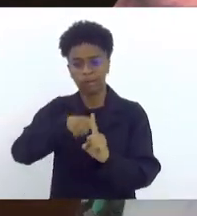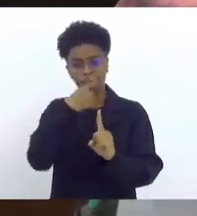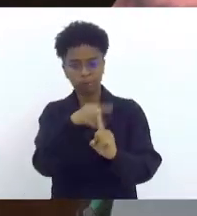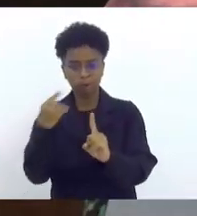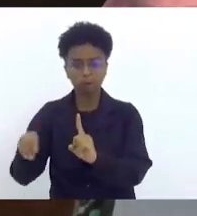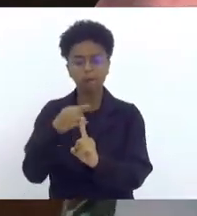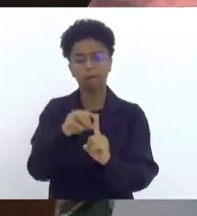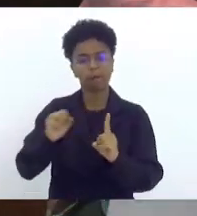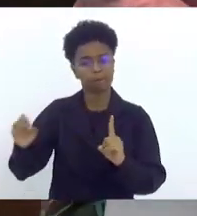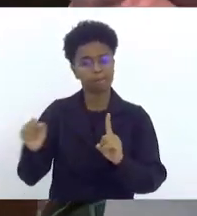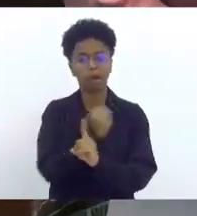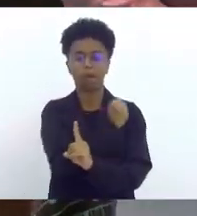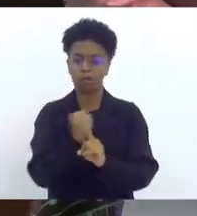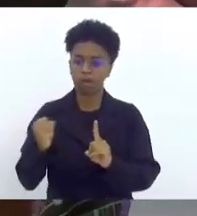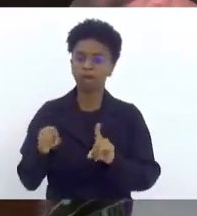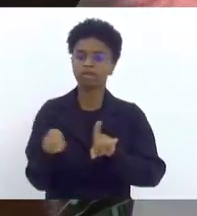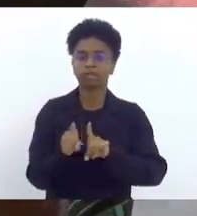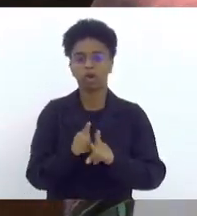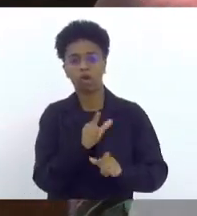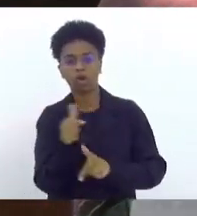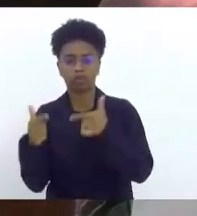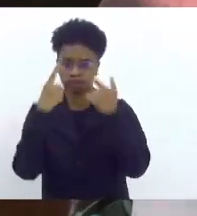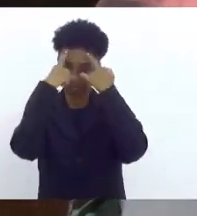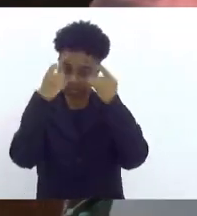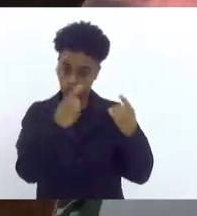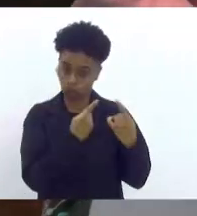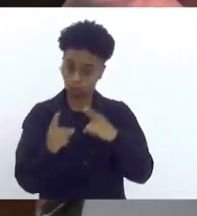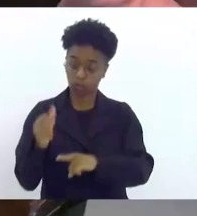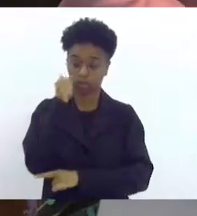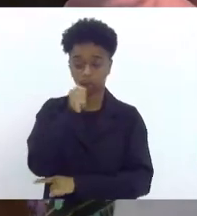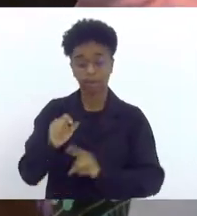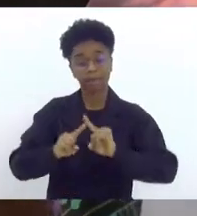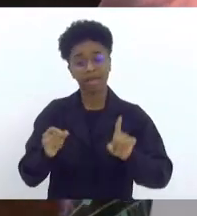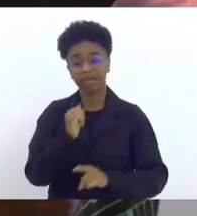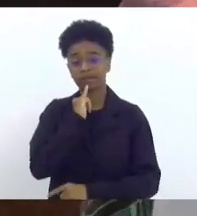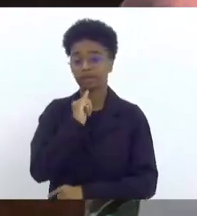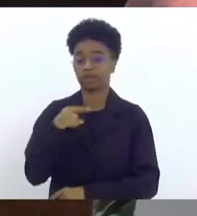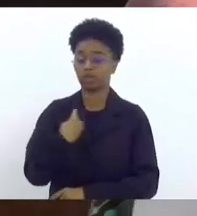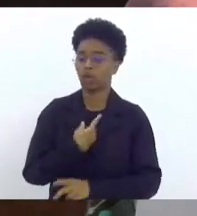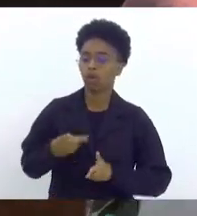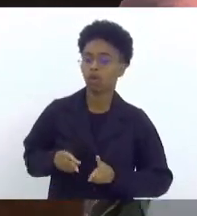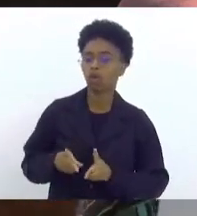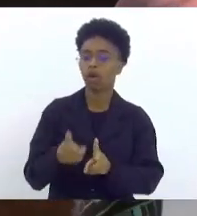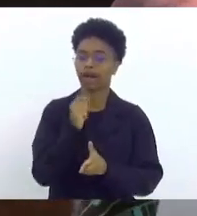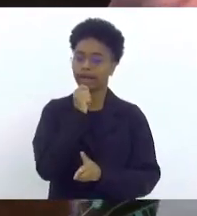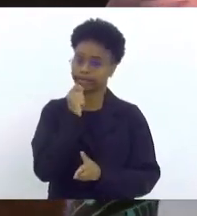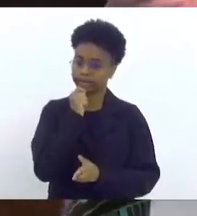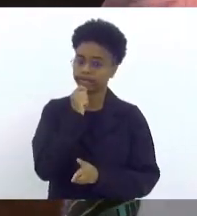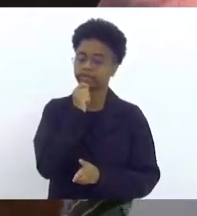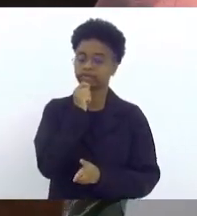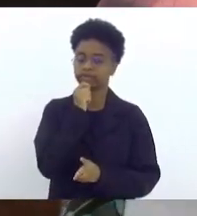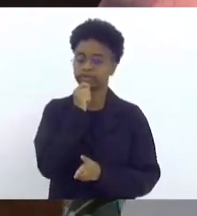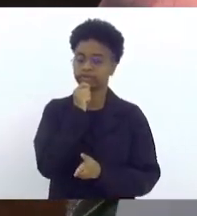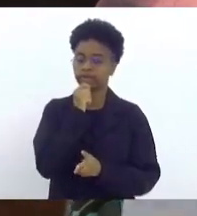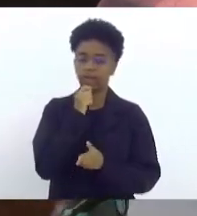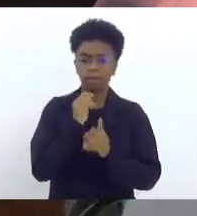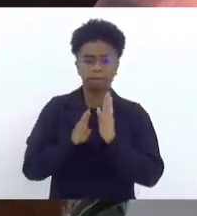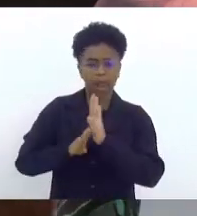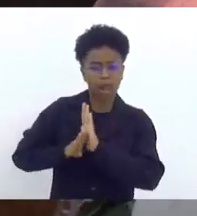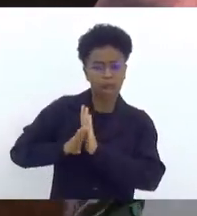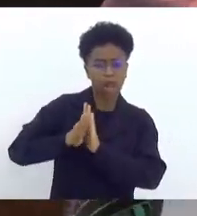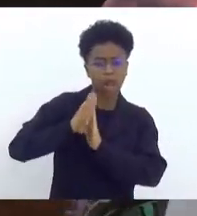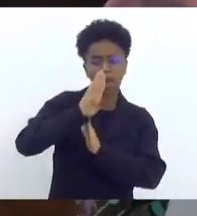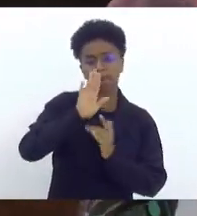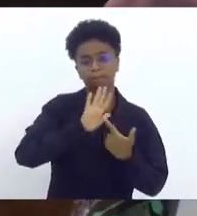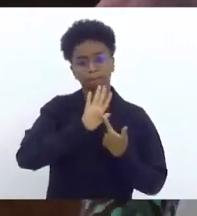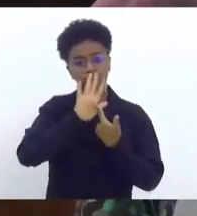contra todas as formas de violências, contra as mulheres e, infelizmente, nós continuamos com números alarmantes